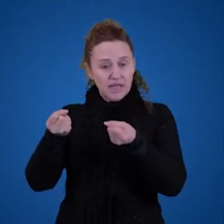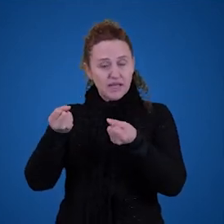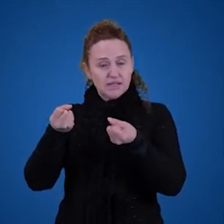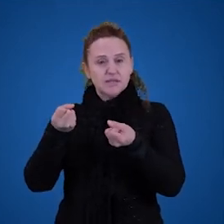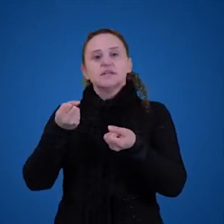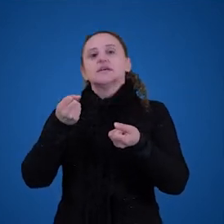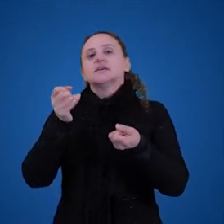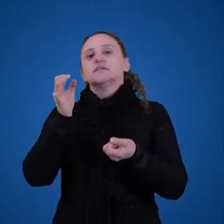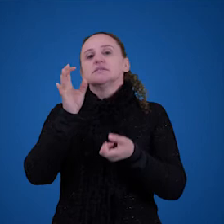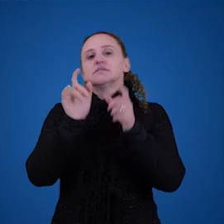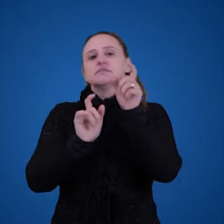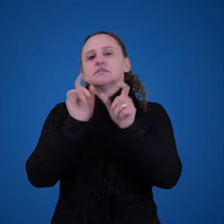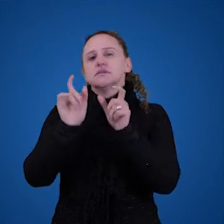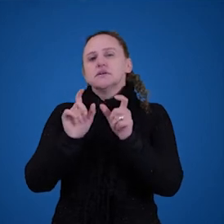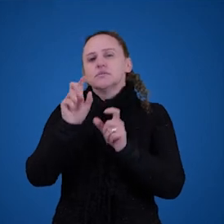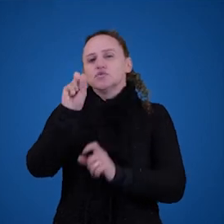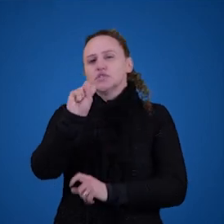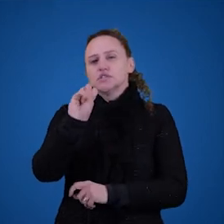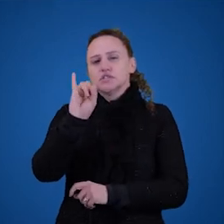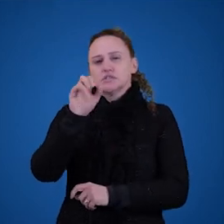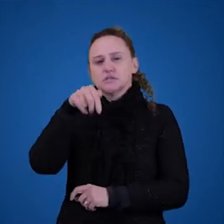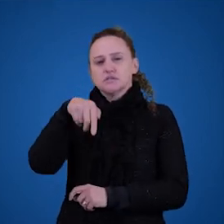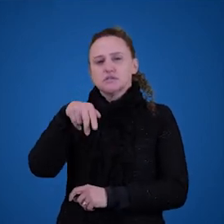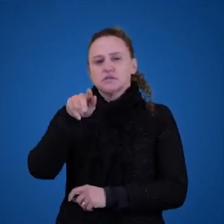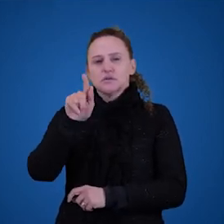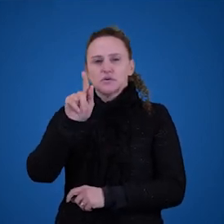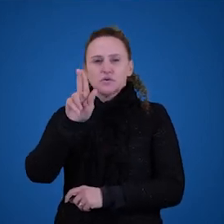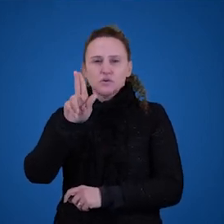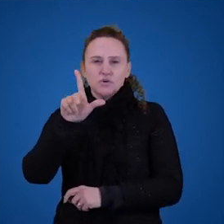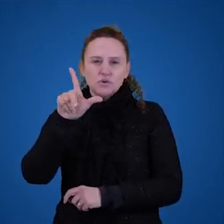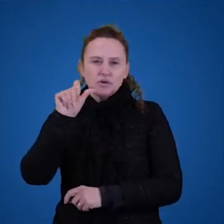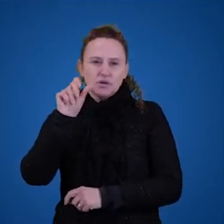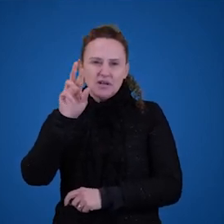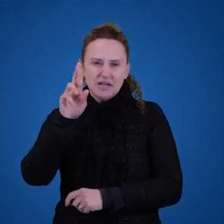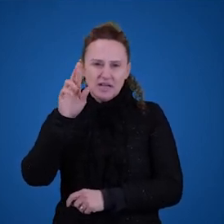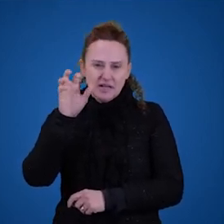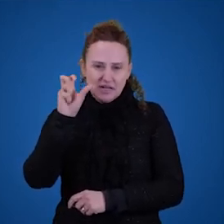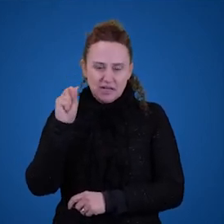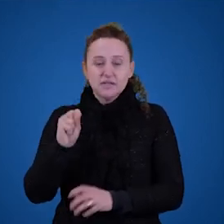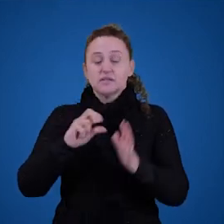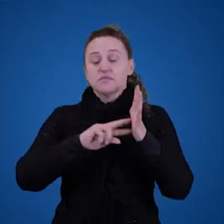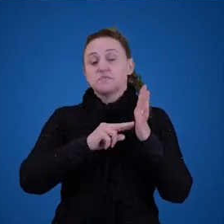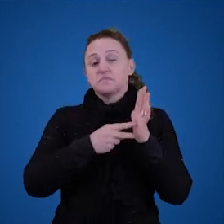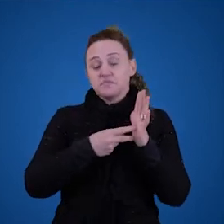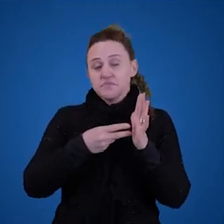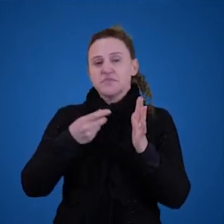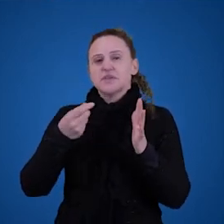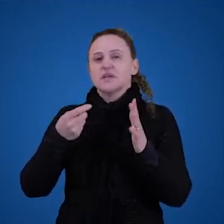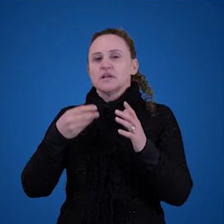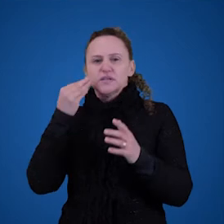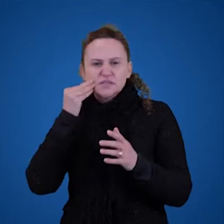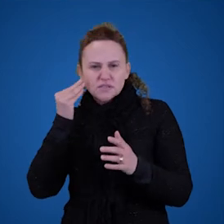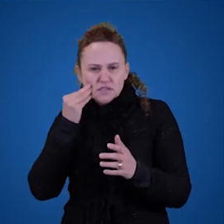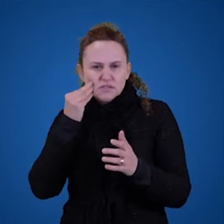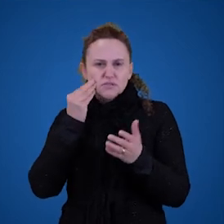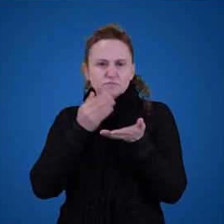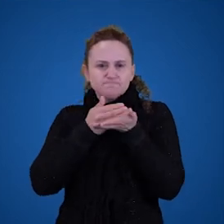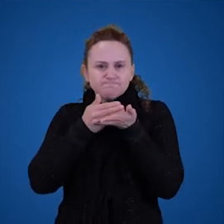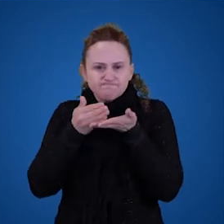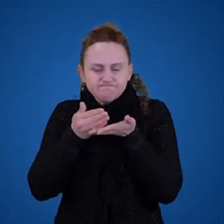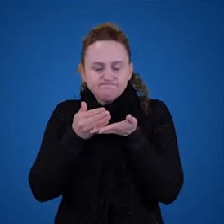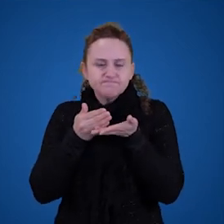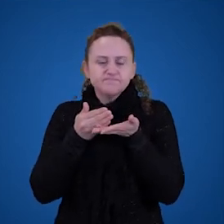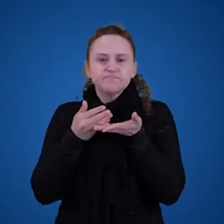Então lembre-se que termos singulares são aqueles termos que intentam, aparentemente, introduzir um único objeto